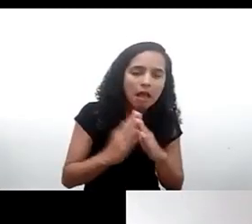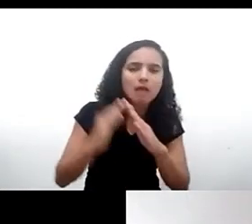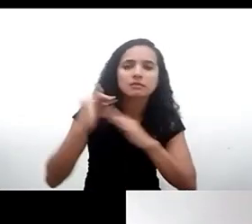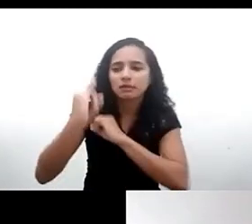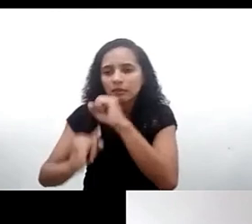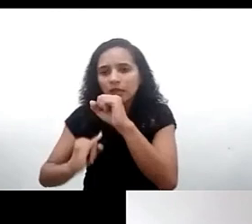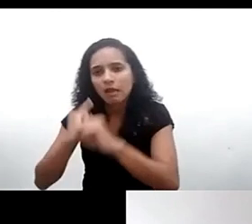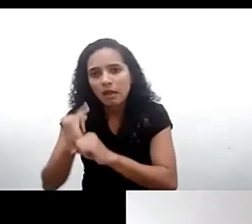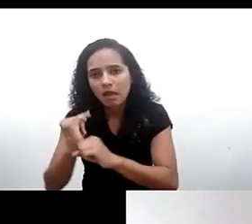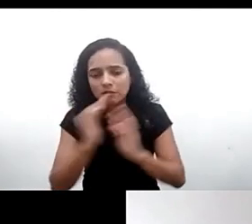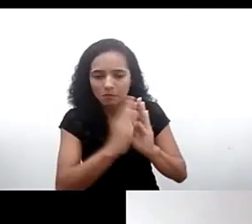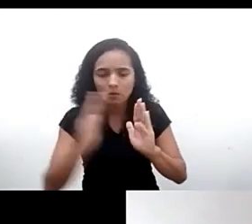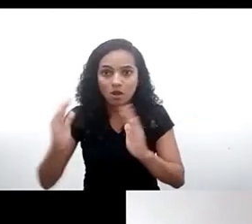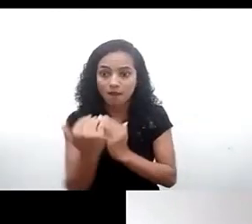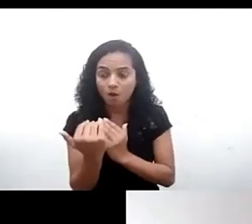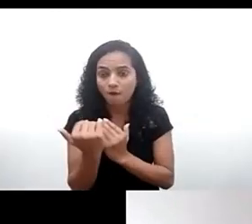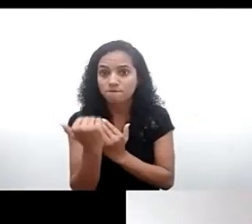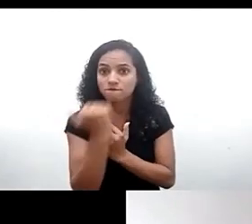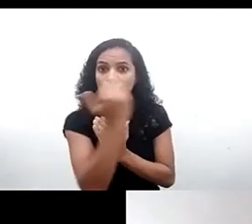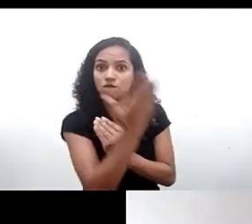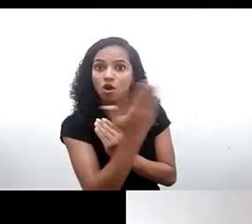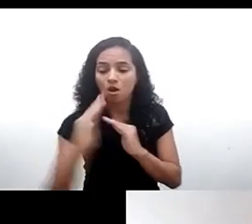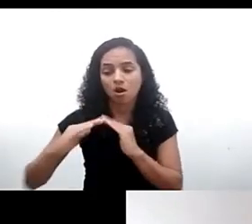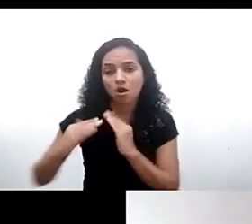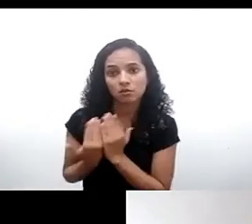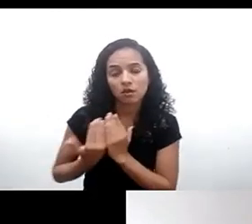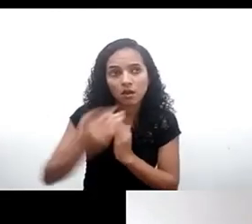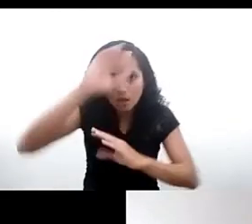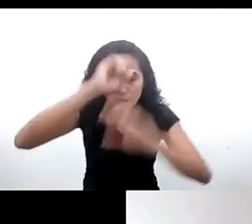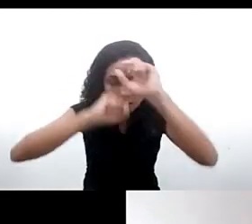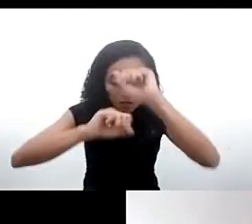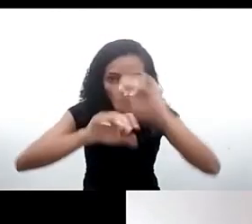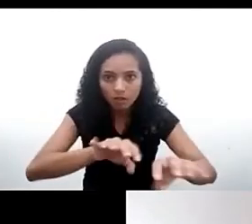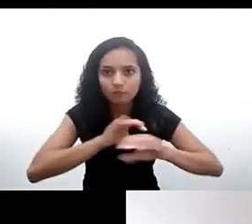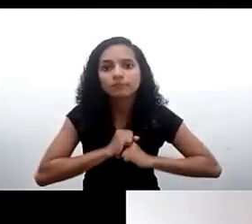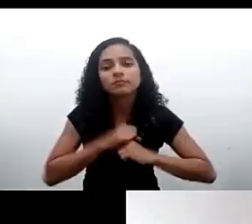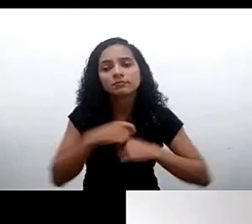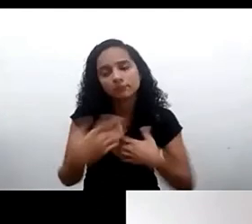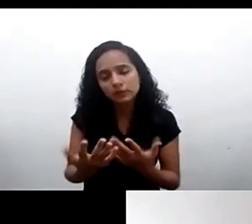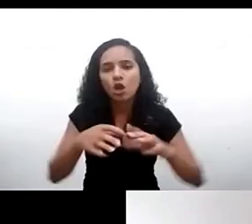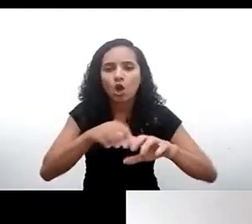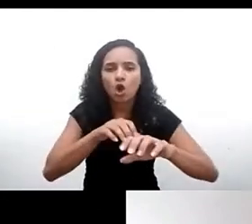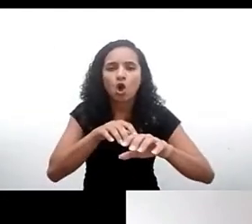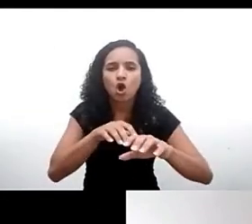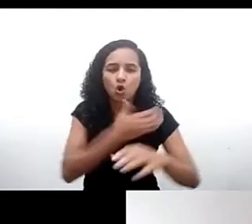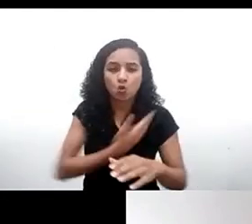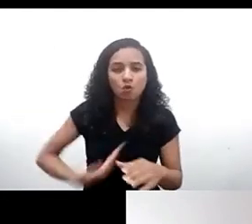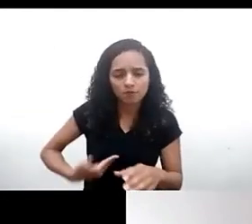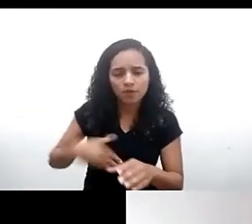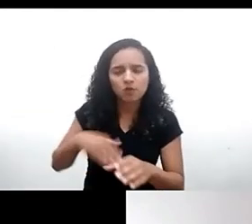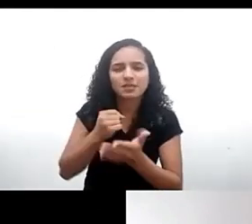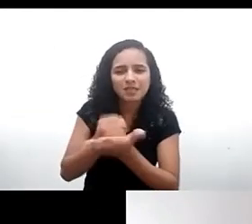vezes fora da escola por isso são necessárias iniciativas de governo que apoiem as comunidades escolares em